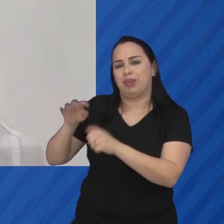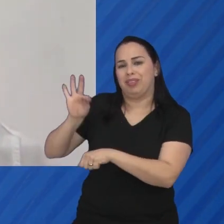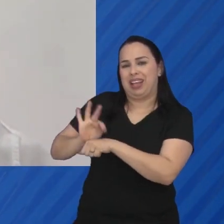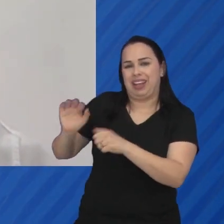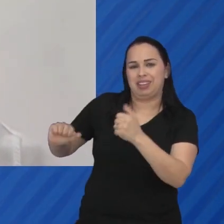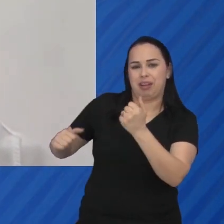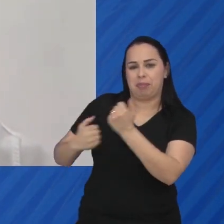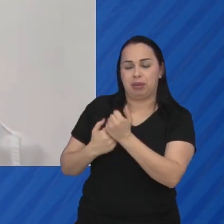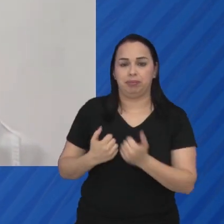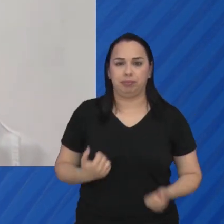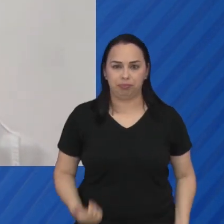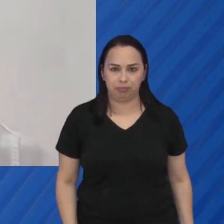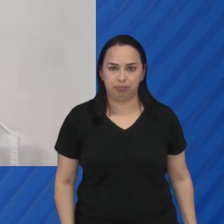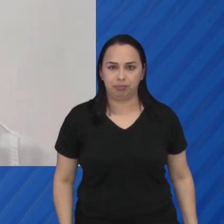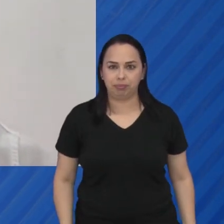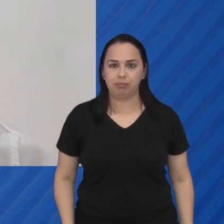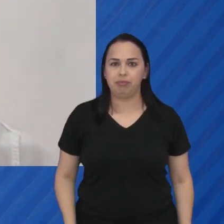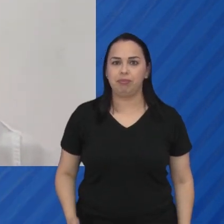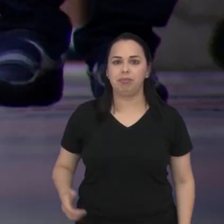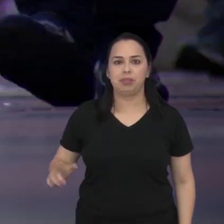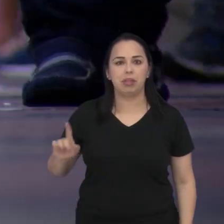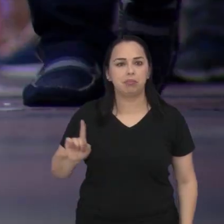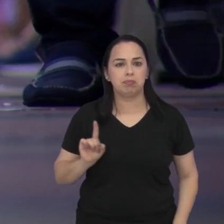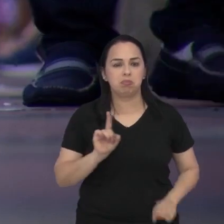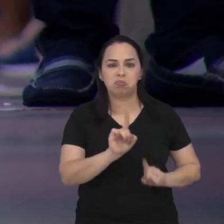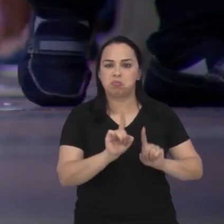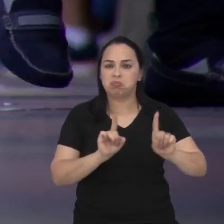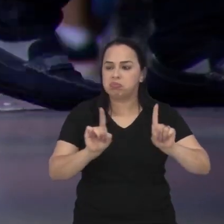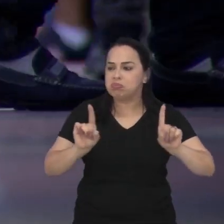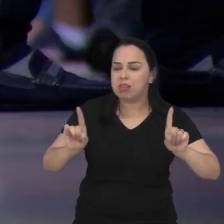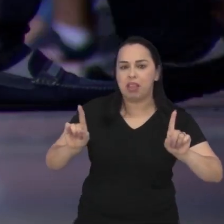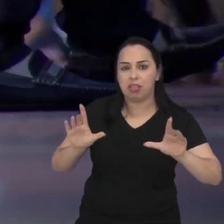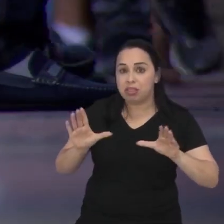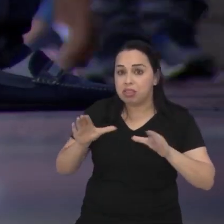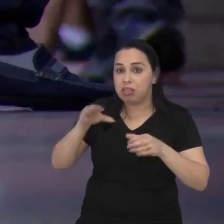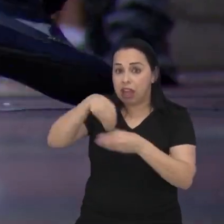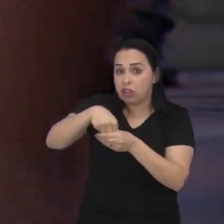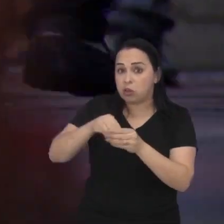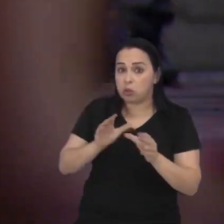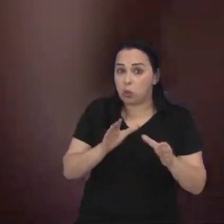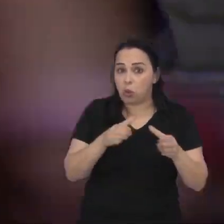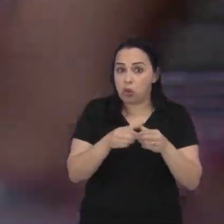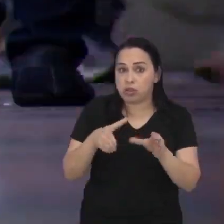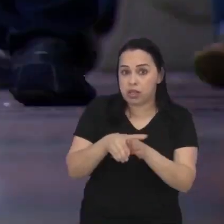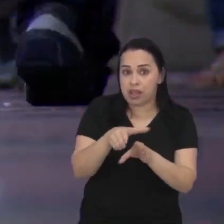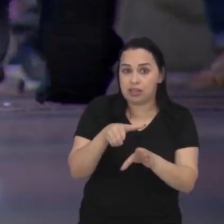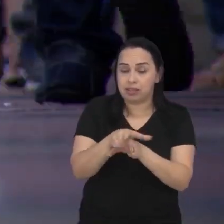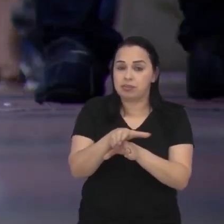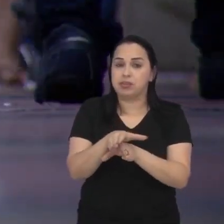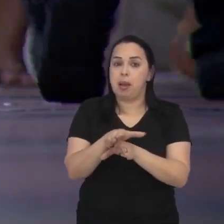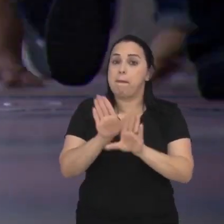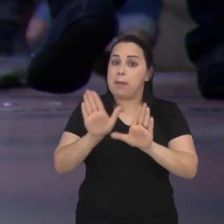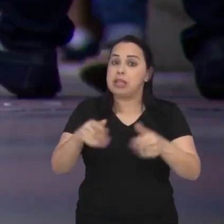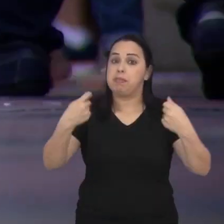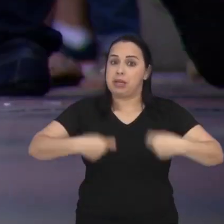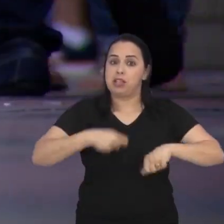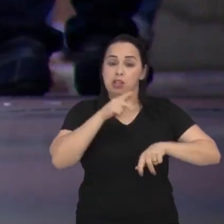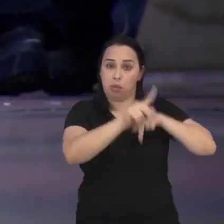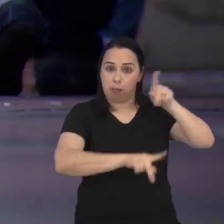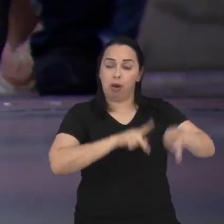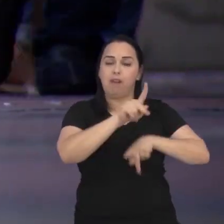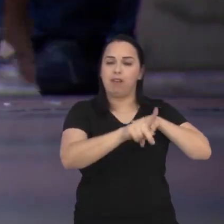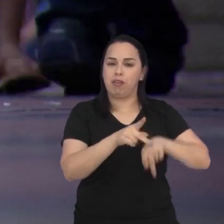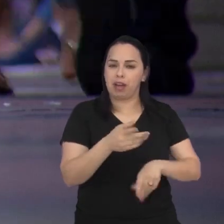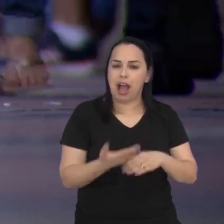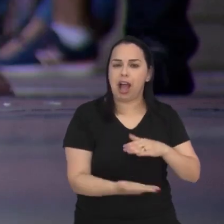esse apoio técnico que nós temos das Câmaras Técnicas. A presença de técnicos em conselhos e comitês não dispensa a